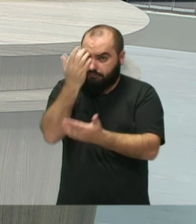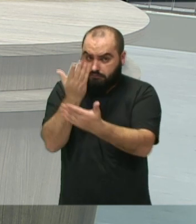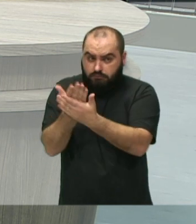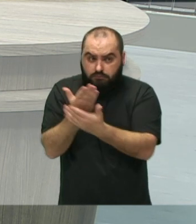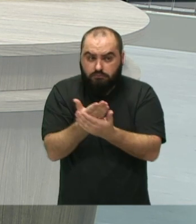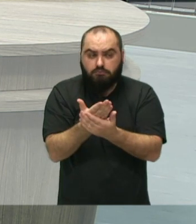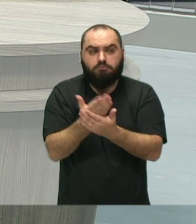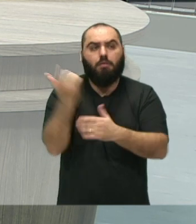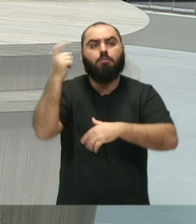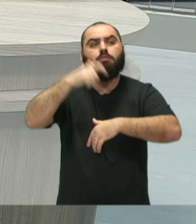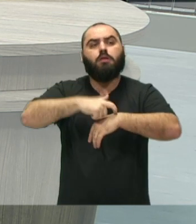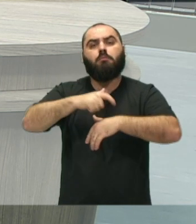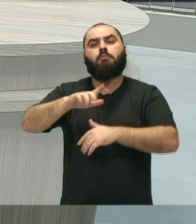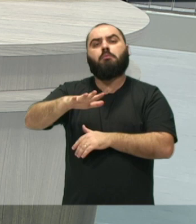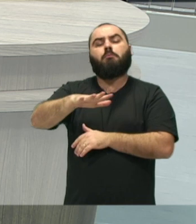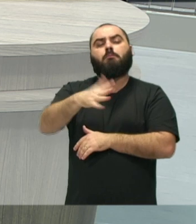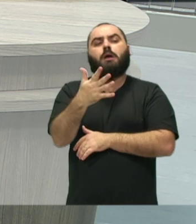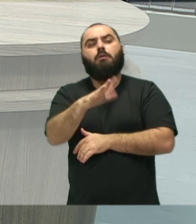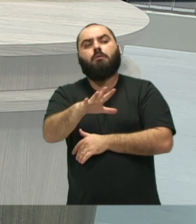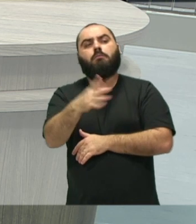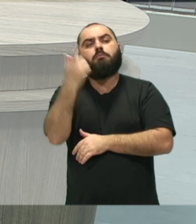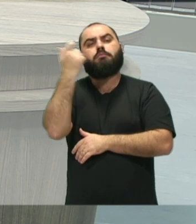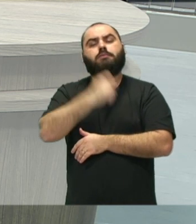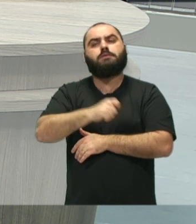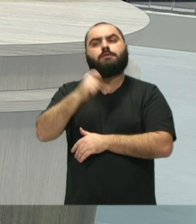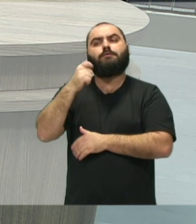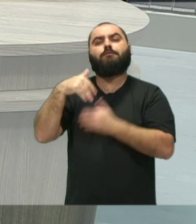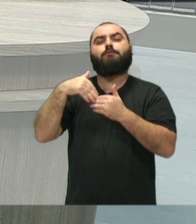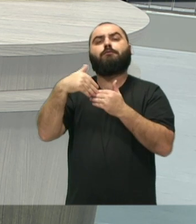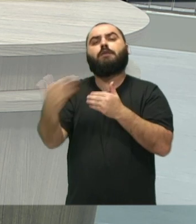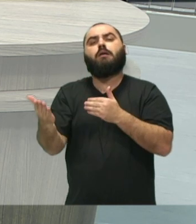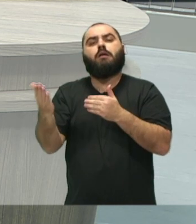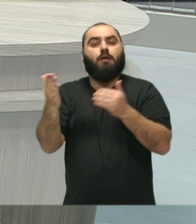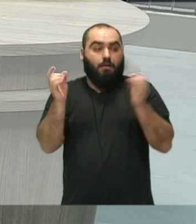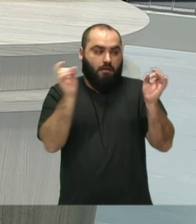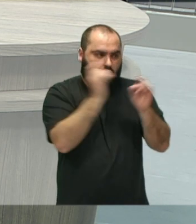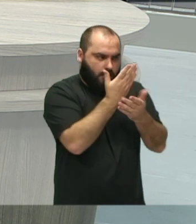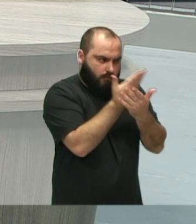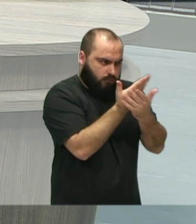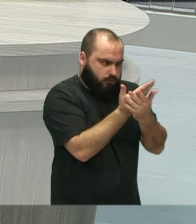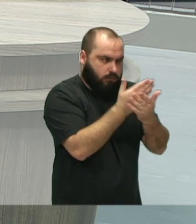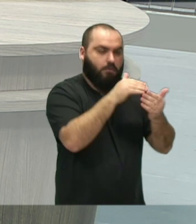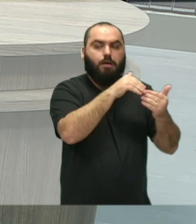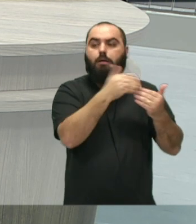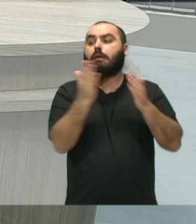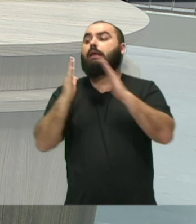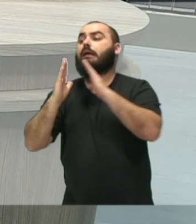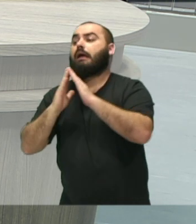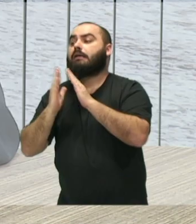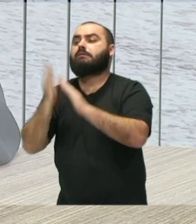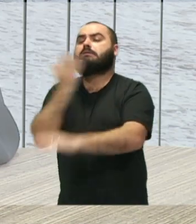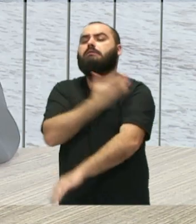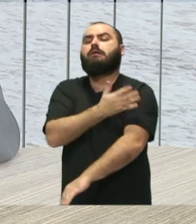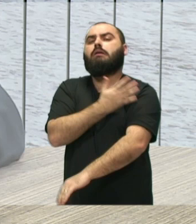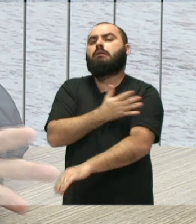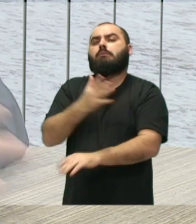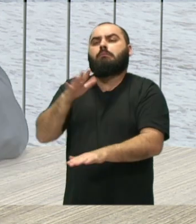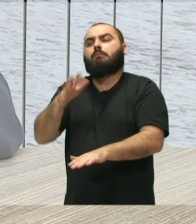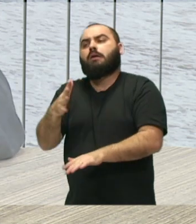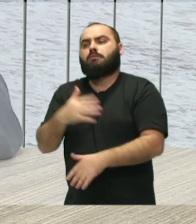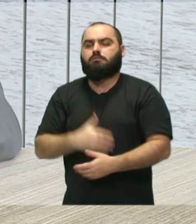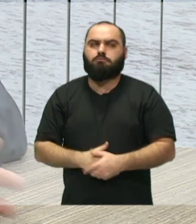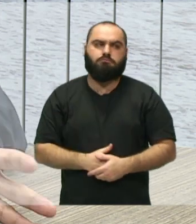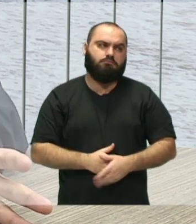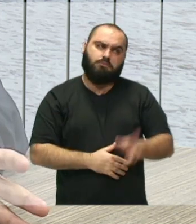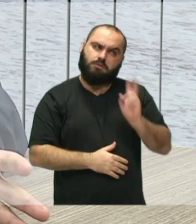tempo a média é preciso dedicar fora do horário das aulas do conservatório? Sim. Então, a gente sempre costuma dizer,